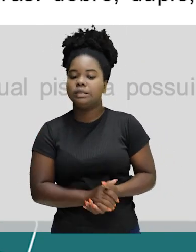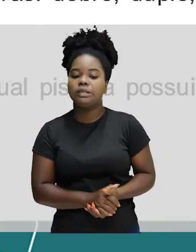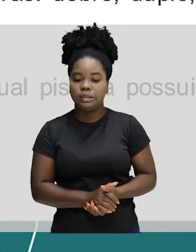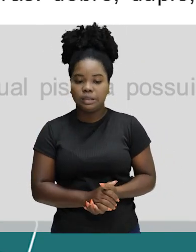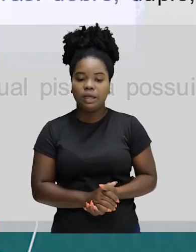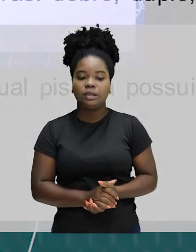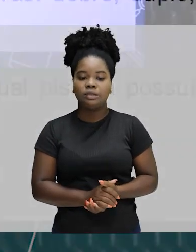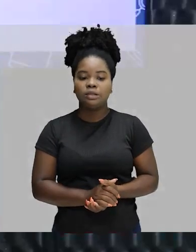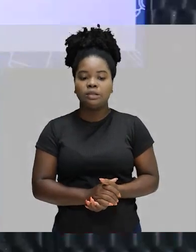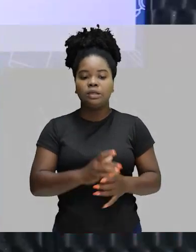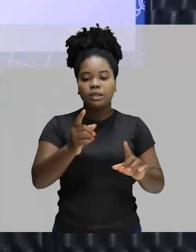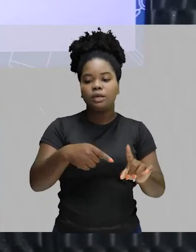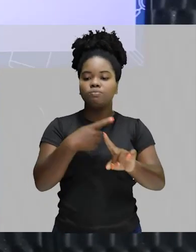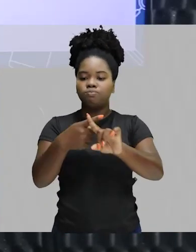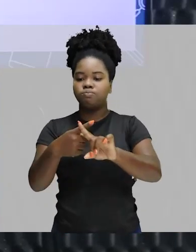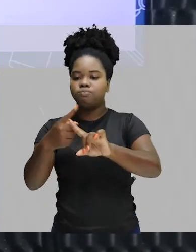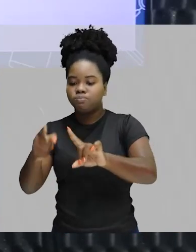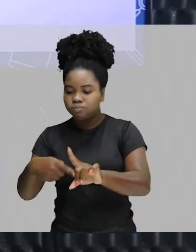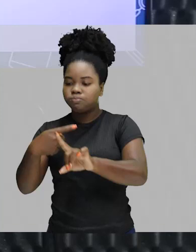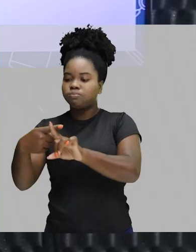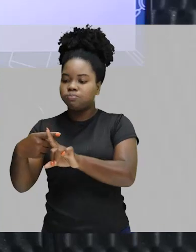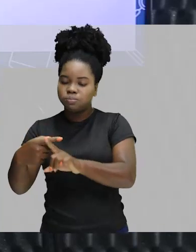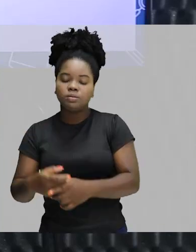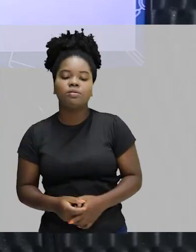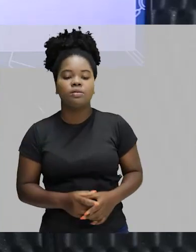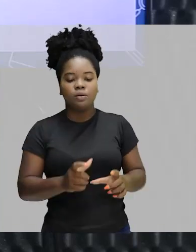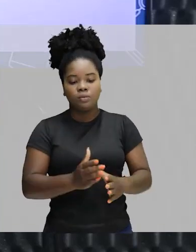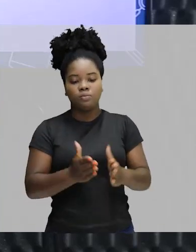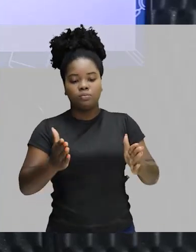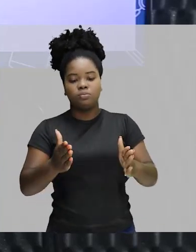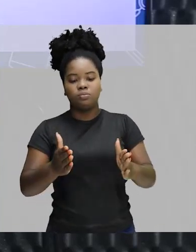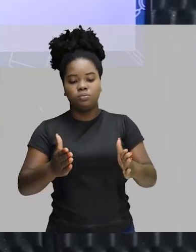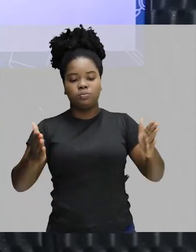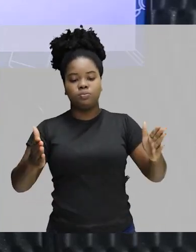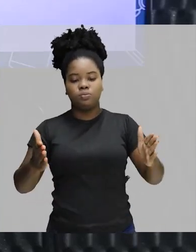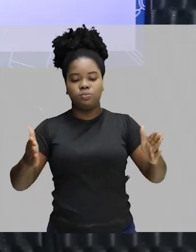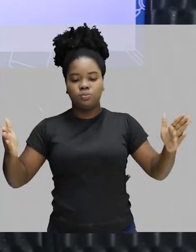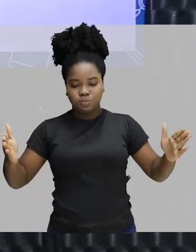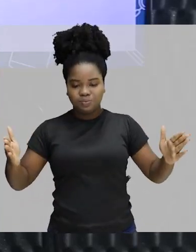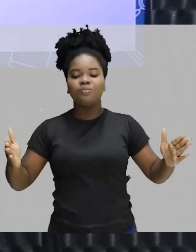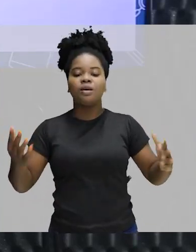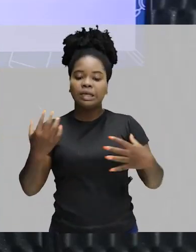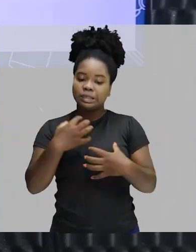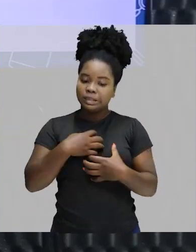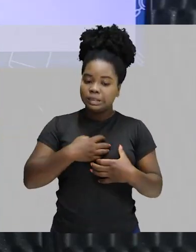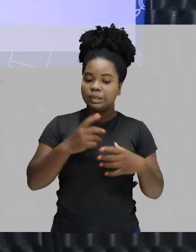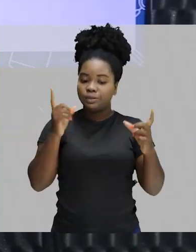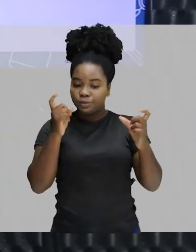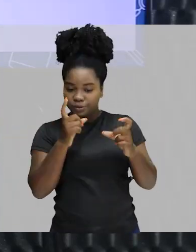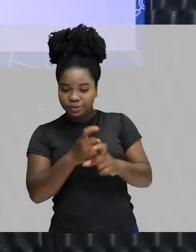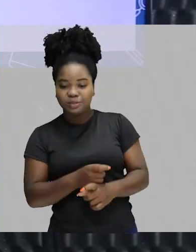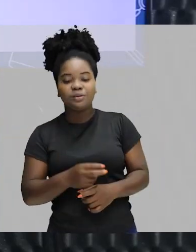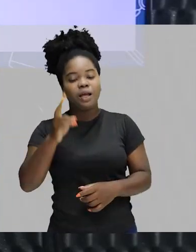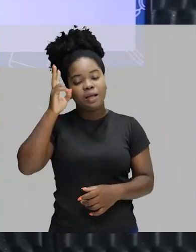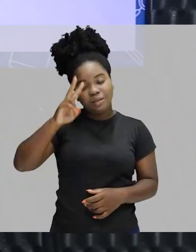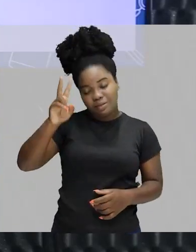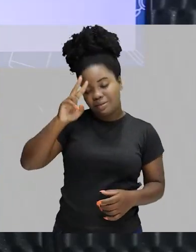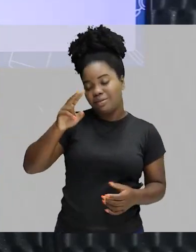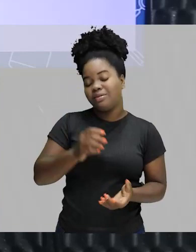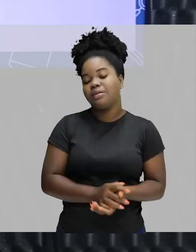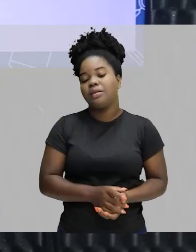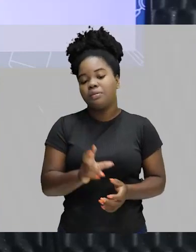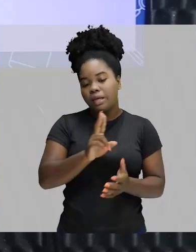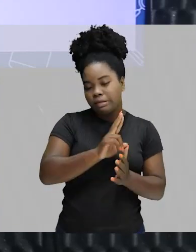multiplicada, né? E quando vai ficando mais, vai aumentando o número, aí a gente sente um pouco de dificuldade de relembrar essas